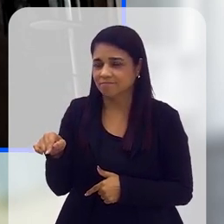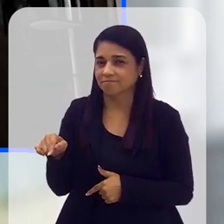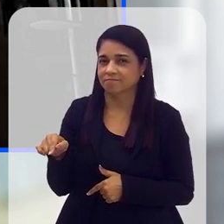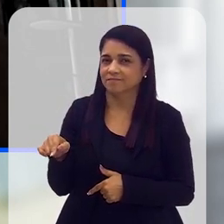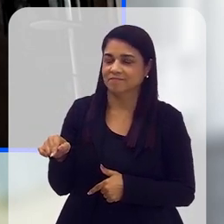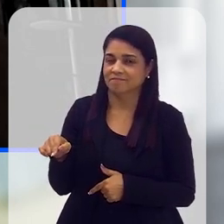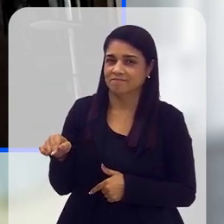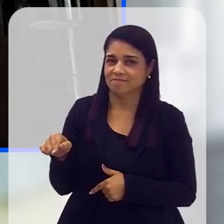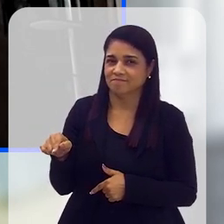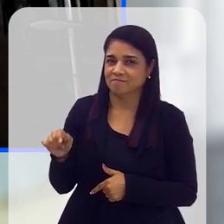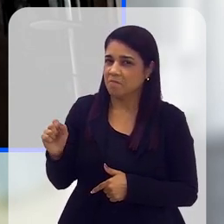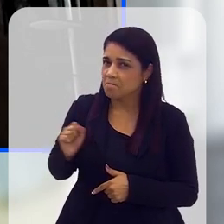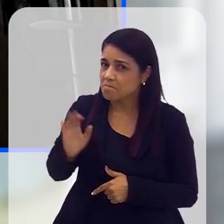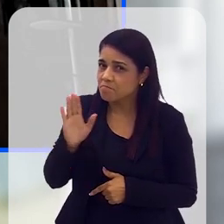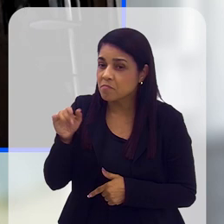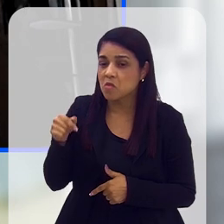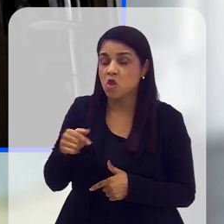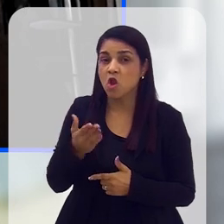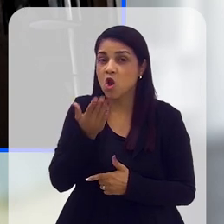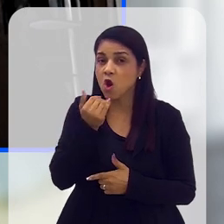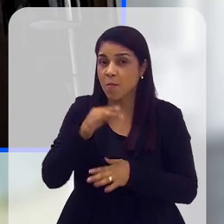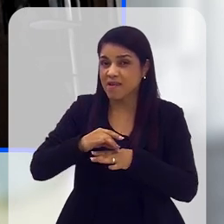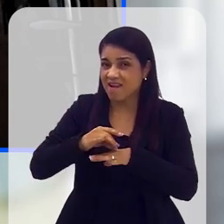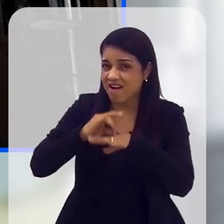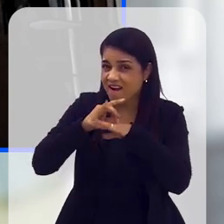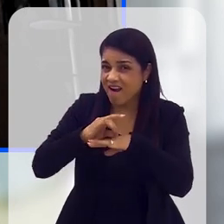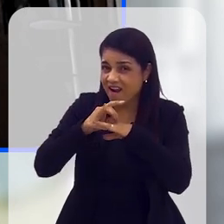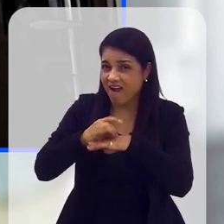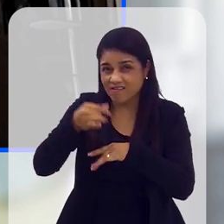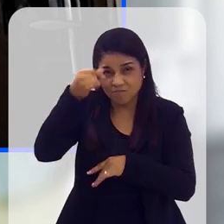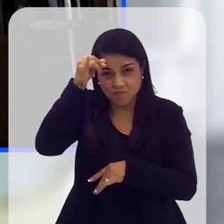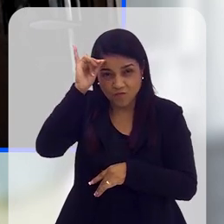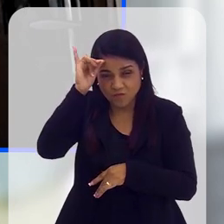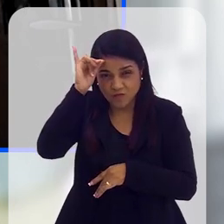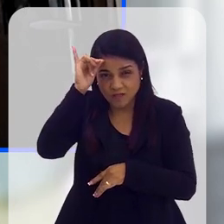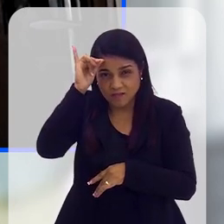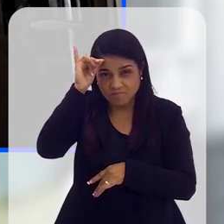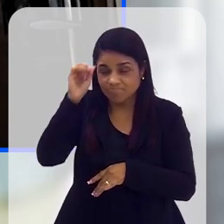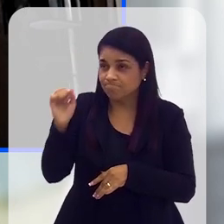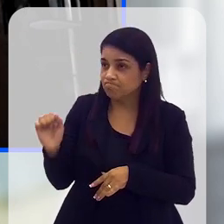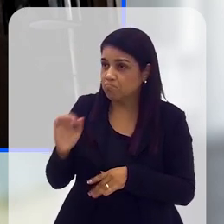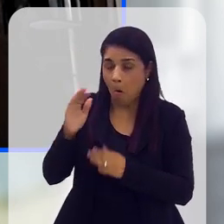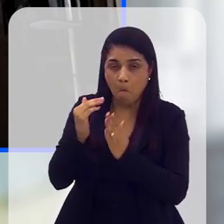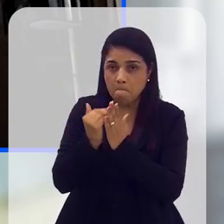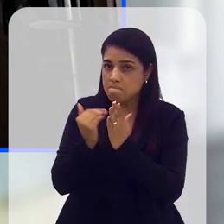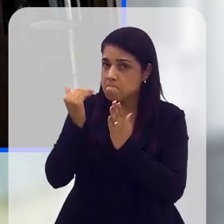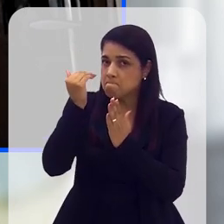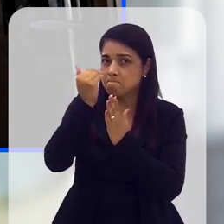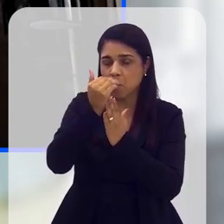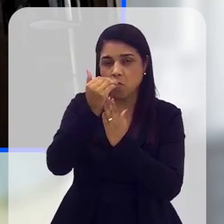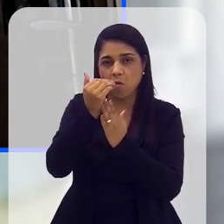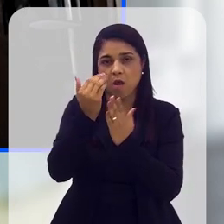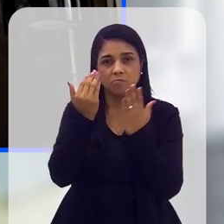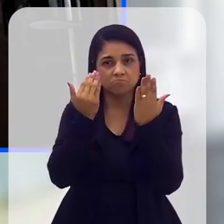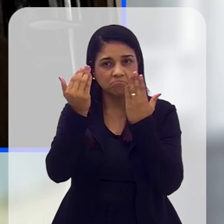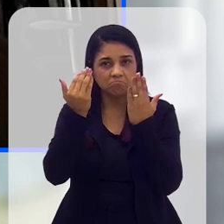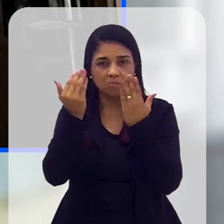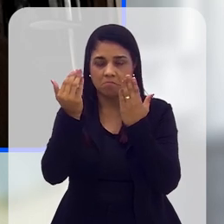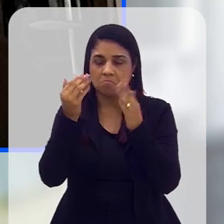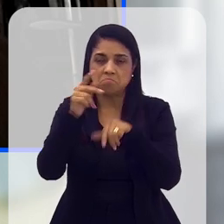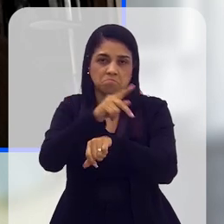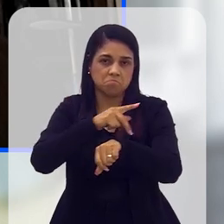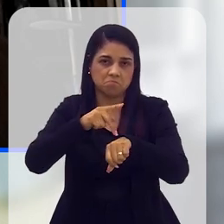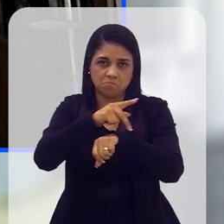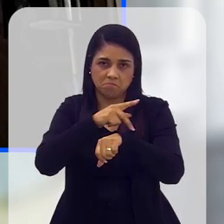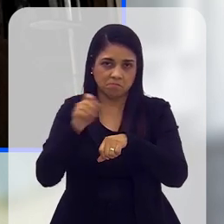Brasil, elas têm um consumo de carne, de carne bovina absolutamente gigantesco, comparável